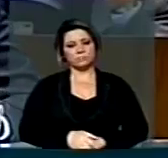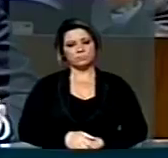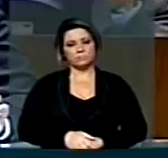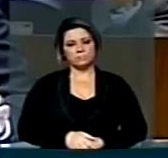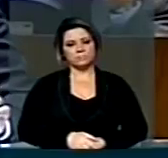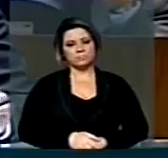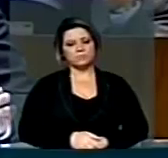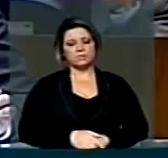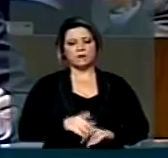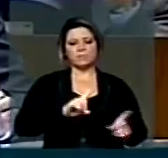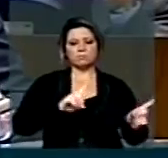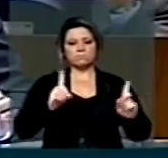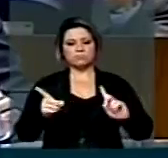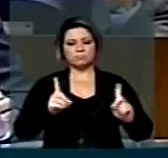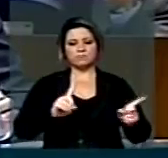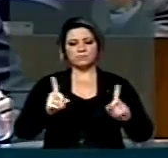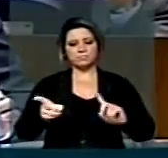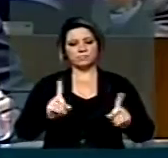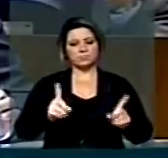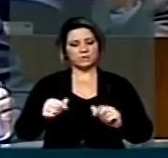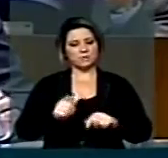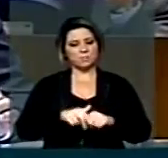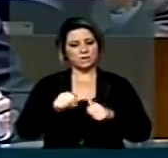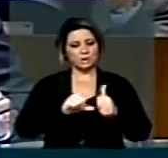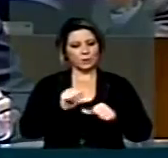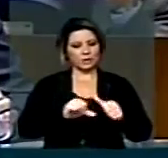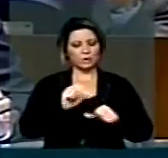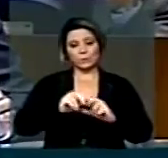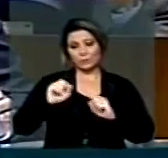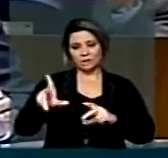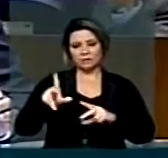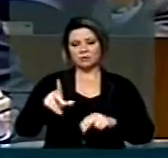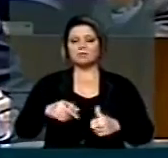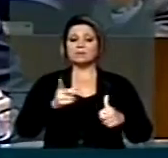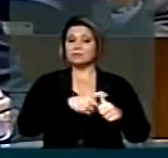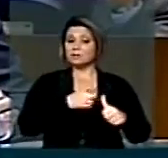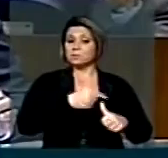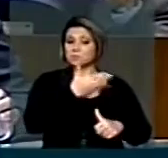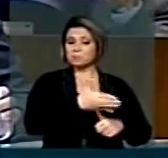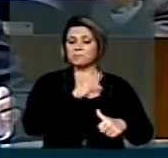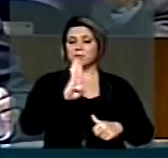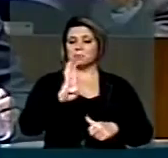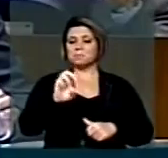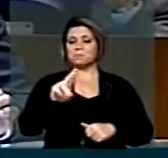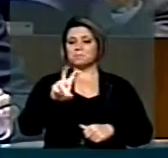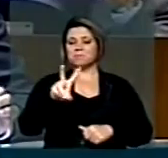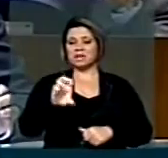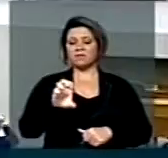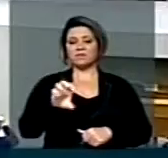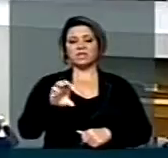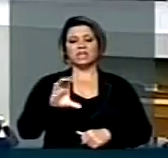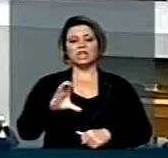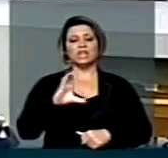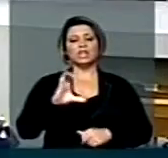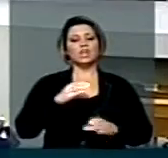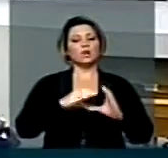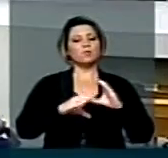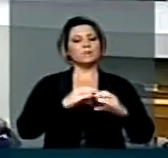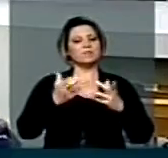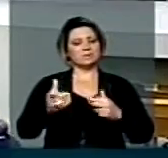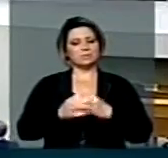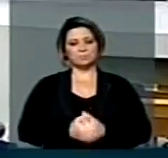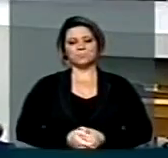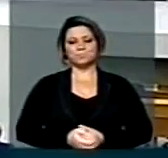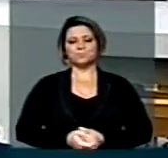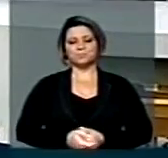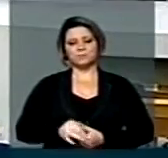Depois nós vamos alternando. O senhor o primeiro inscrito, agora em breve comunicações. Enquanto ele se dirige para a tribuna, eu gostaria